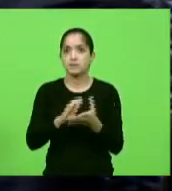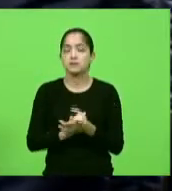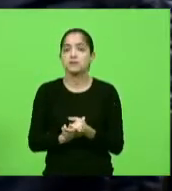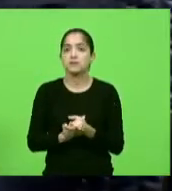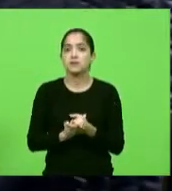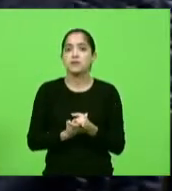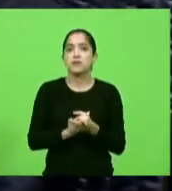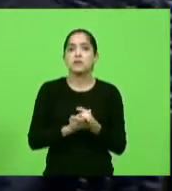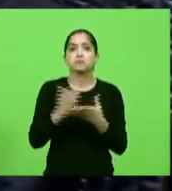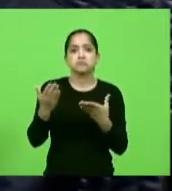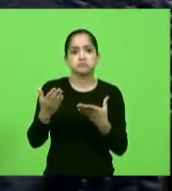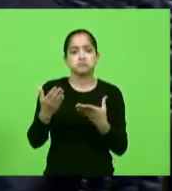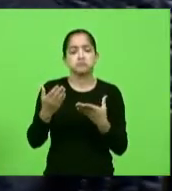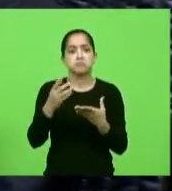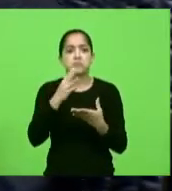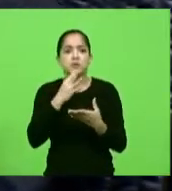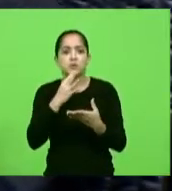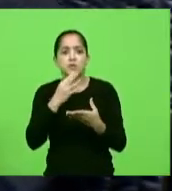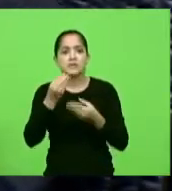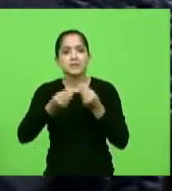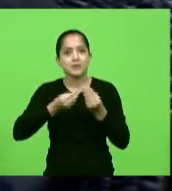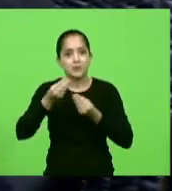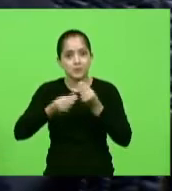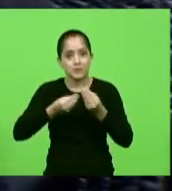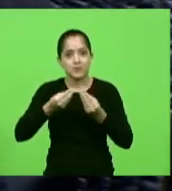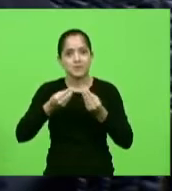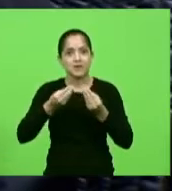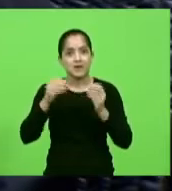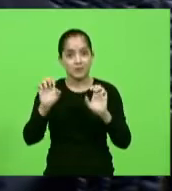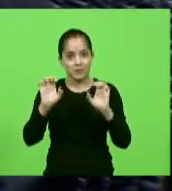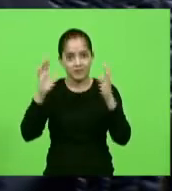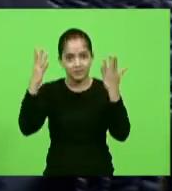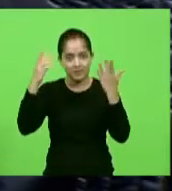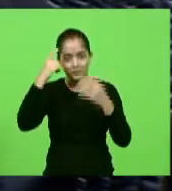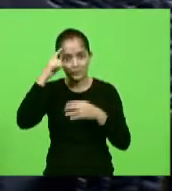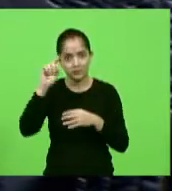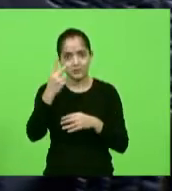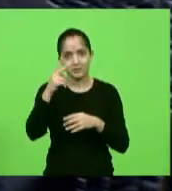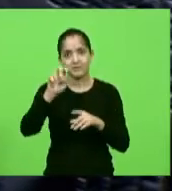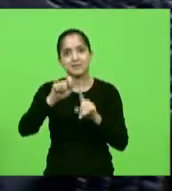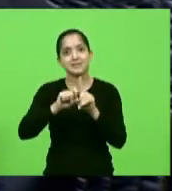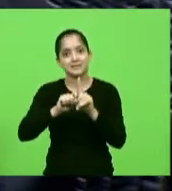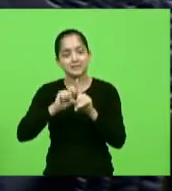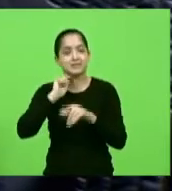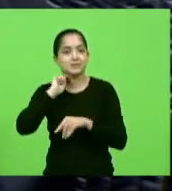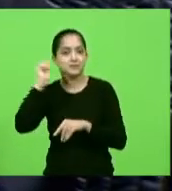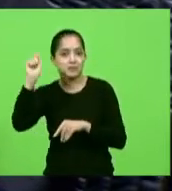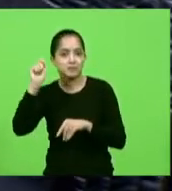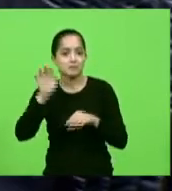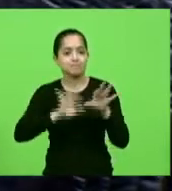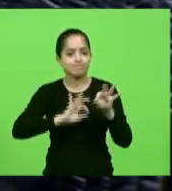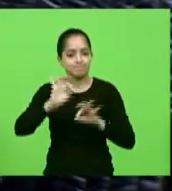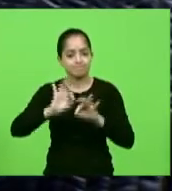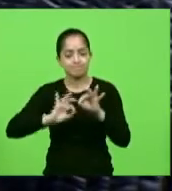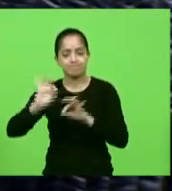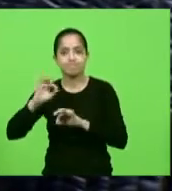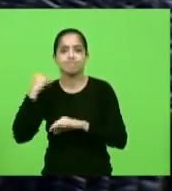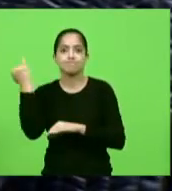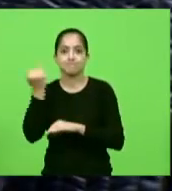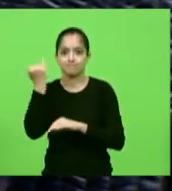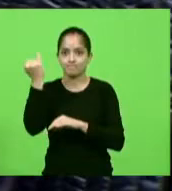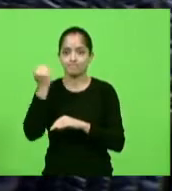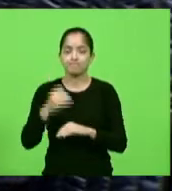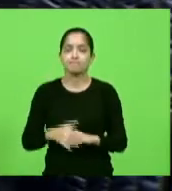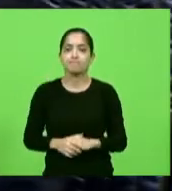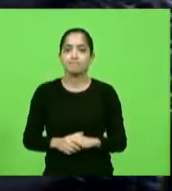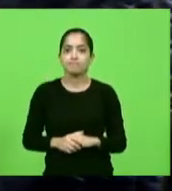encaminhar algum assessor, alguém para conhecer esse evento no dia 25, que será muito bem organizado nessa área tão importante que é a área